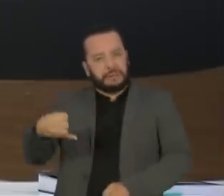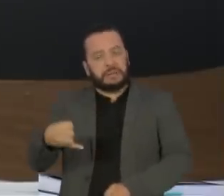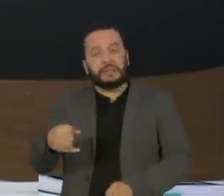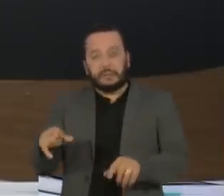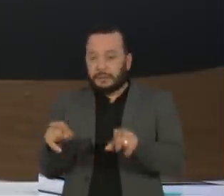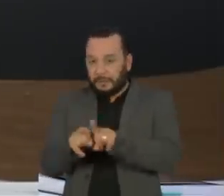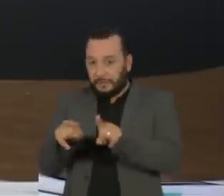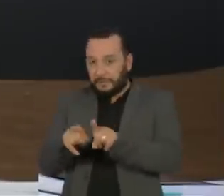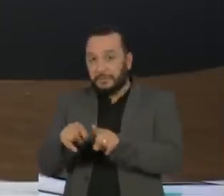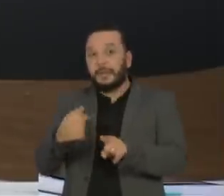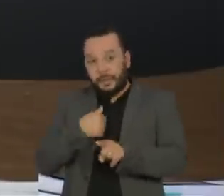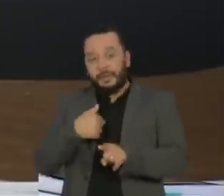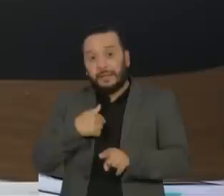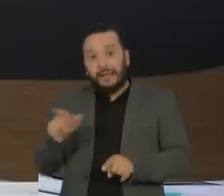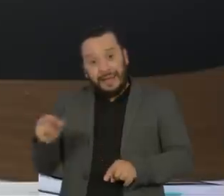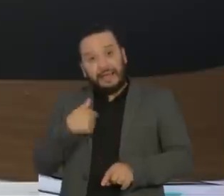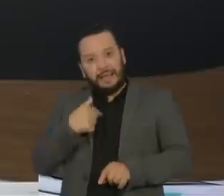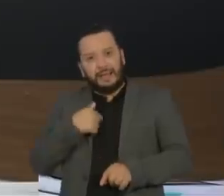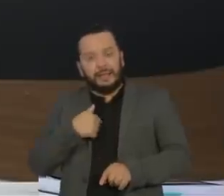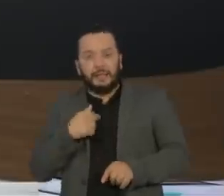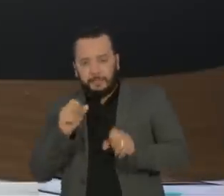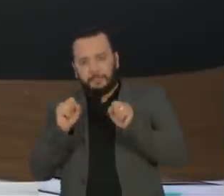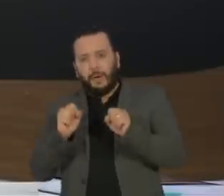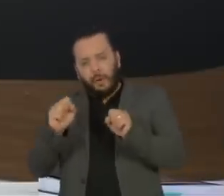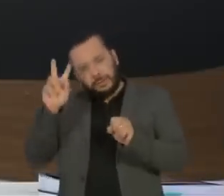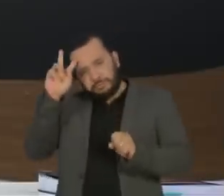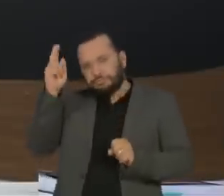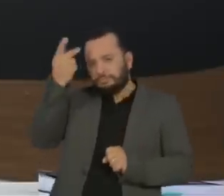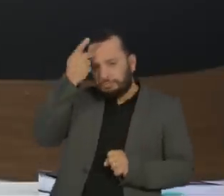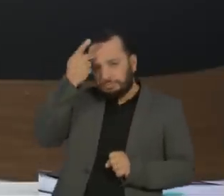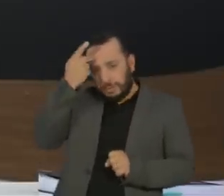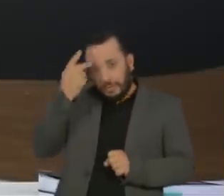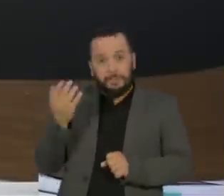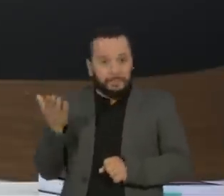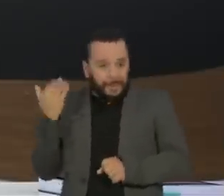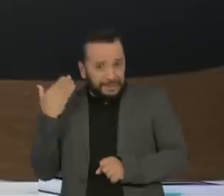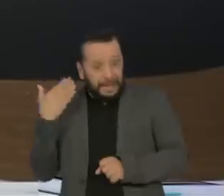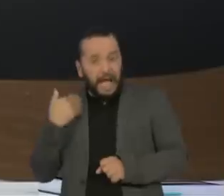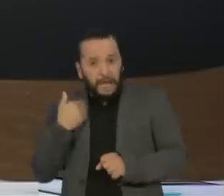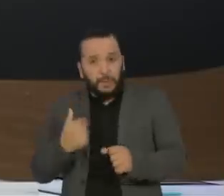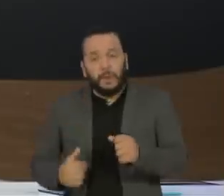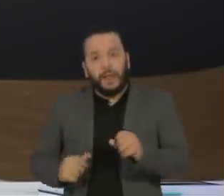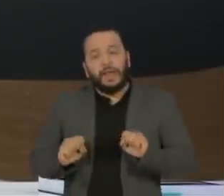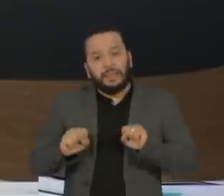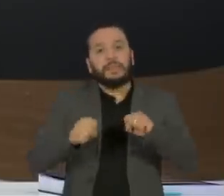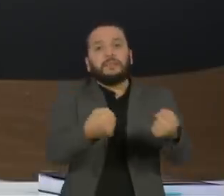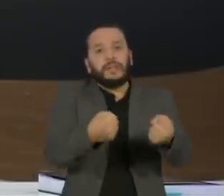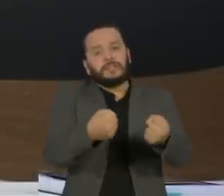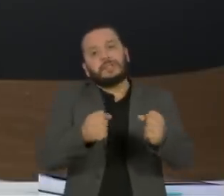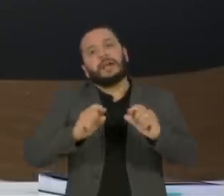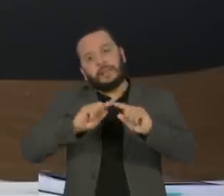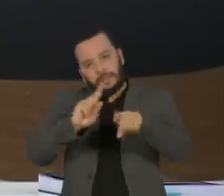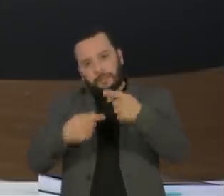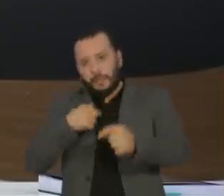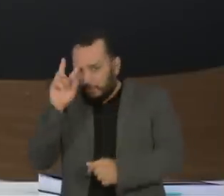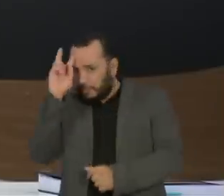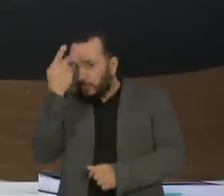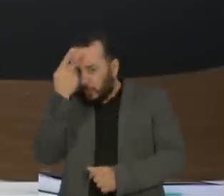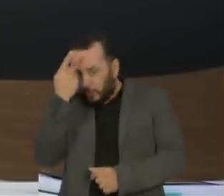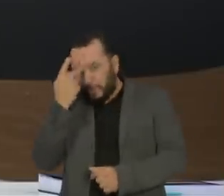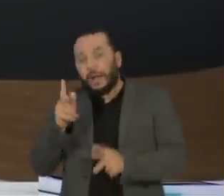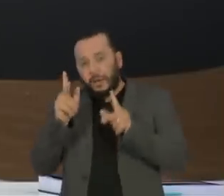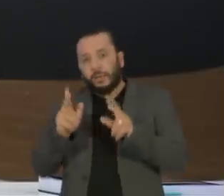condenar com a mesma veemência aqueles a quem defendia, como ocorreu recentemente com Jair Bolsonaro e Olavo de